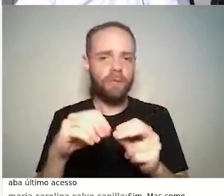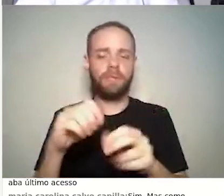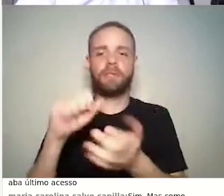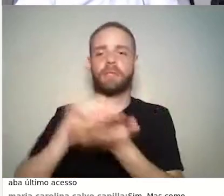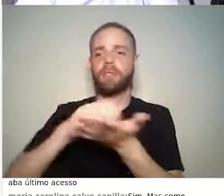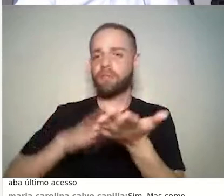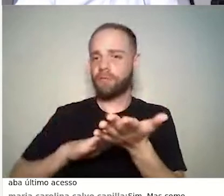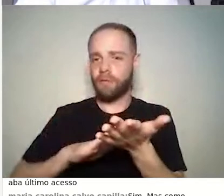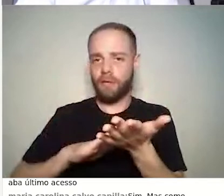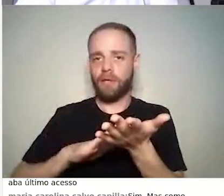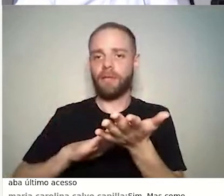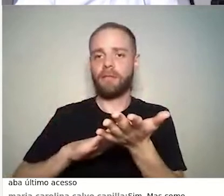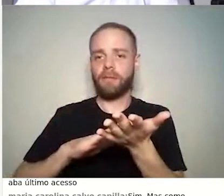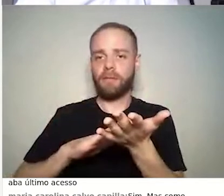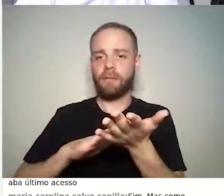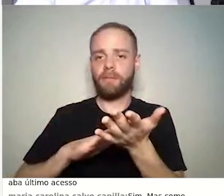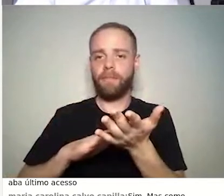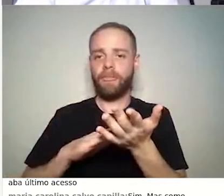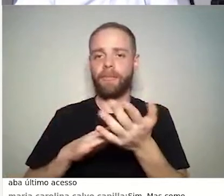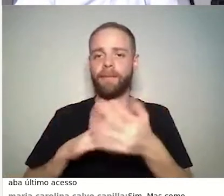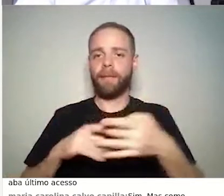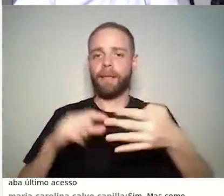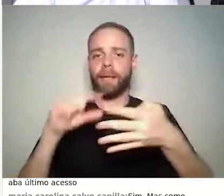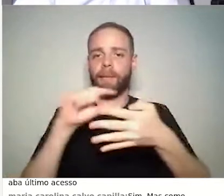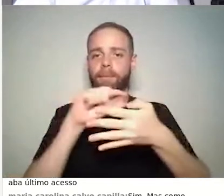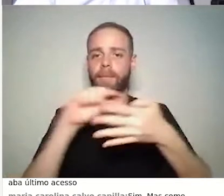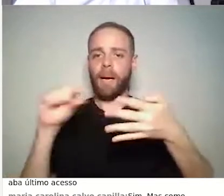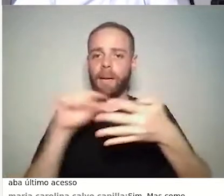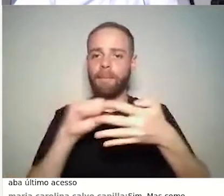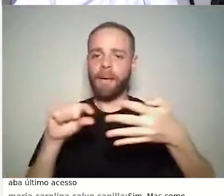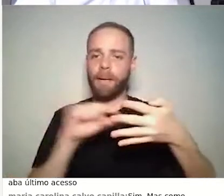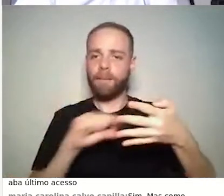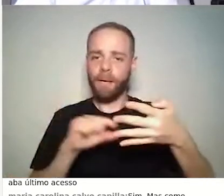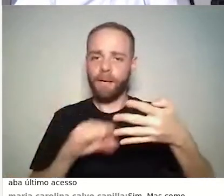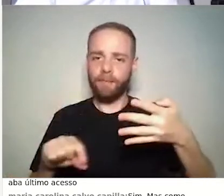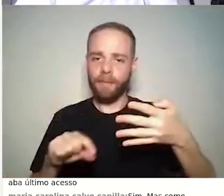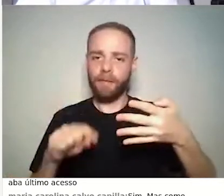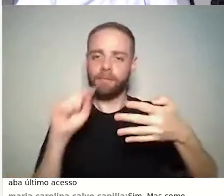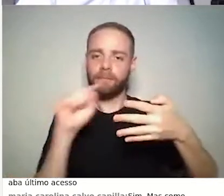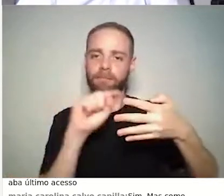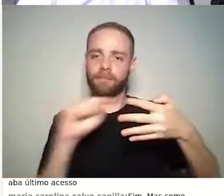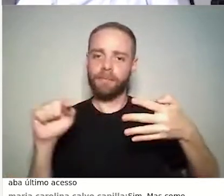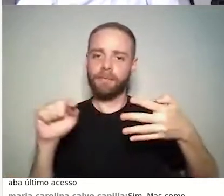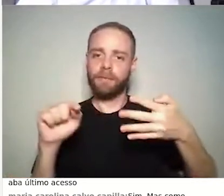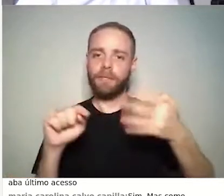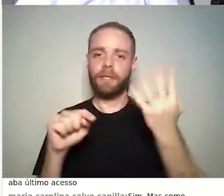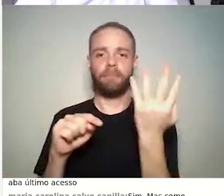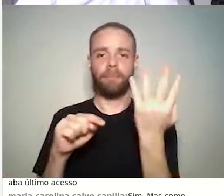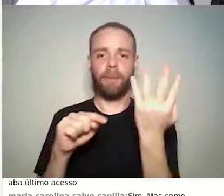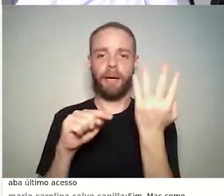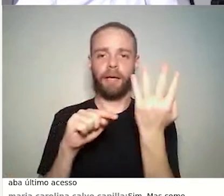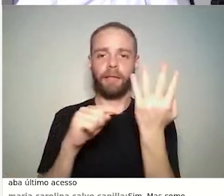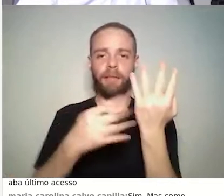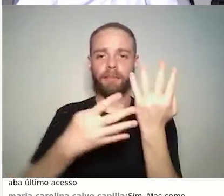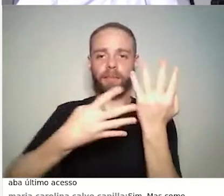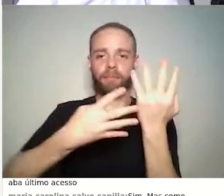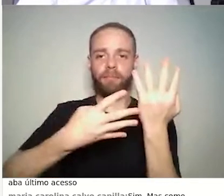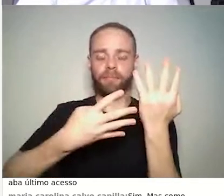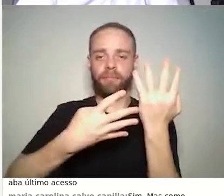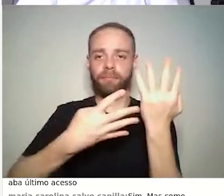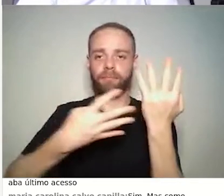guia horizontal e todos os alunos nessa guia vertical. E aí ele vai me mostrando